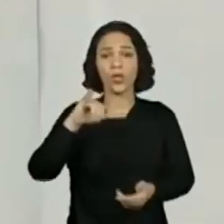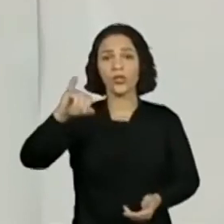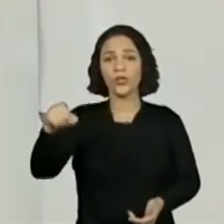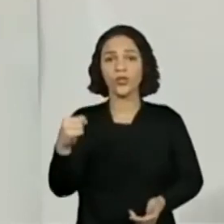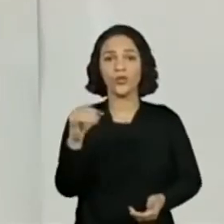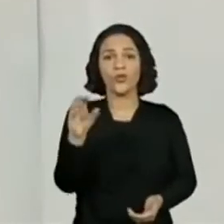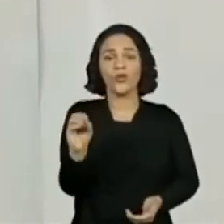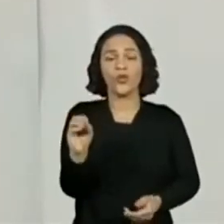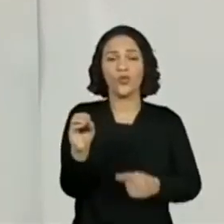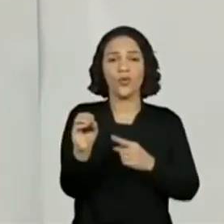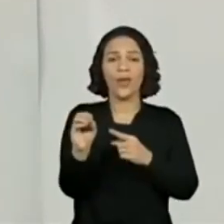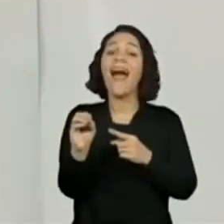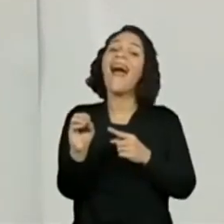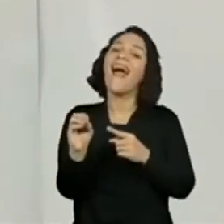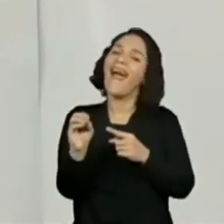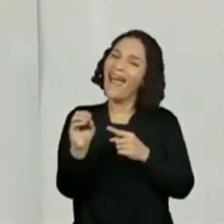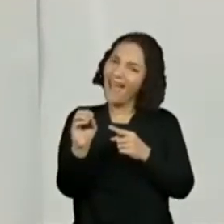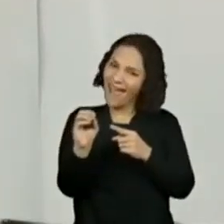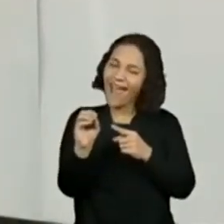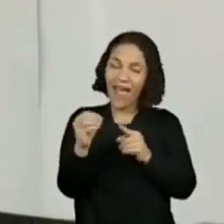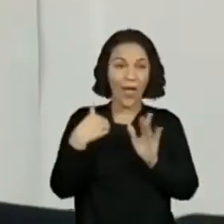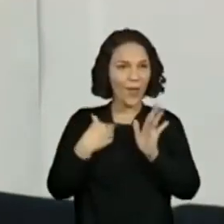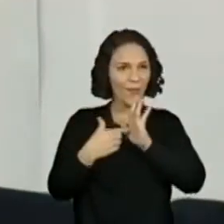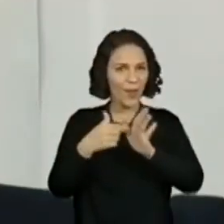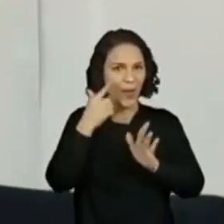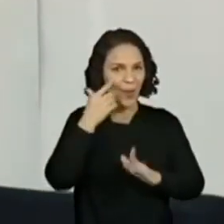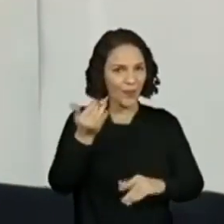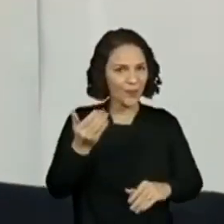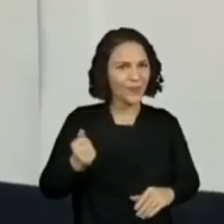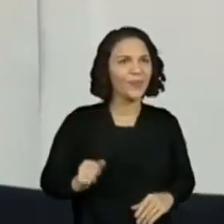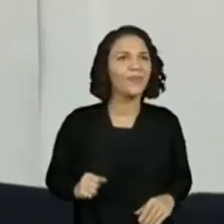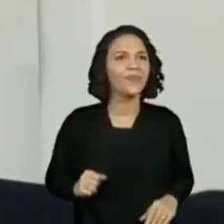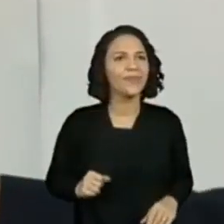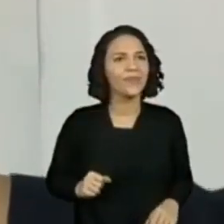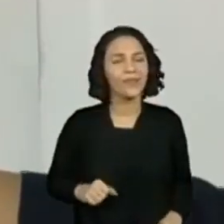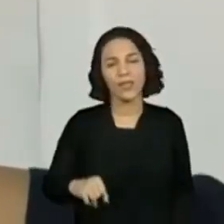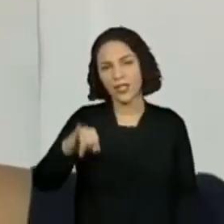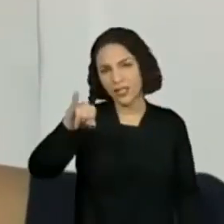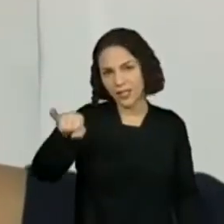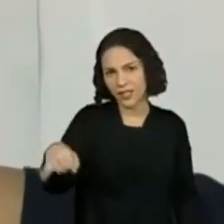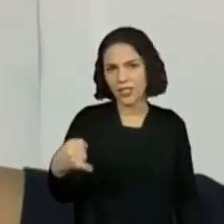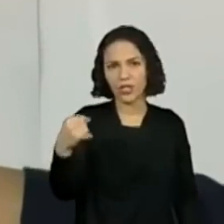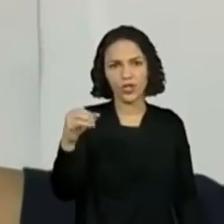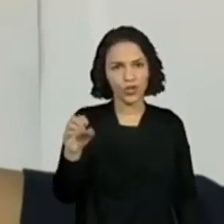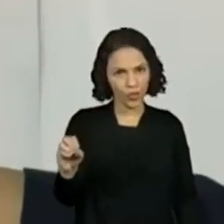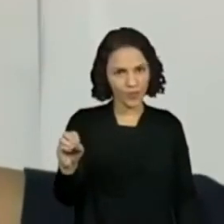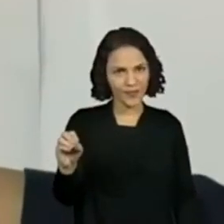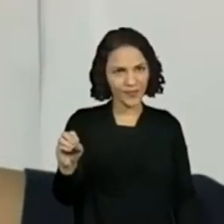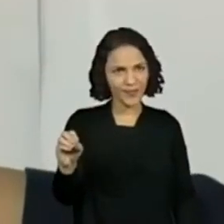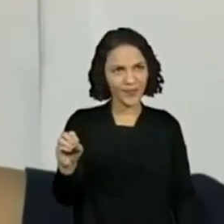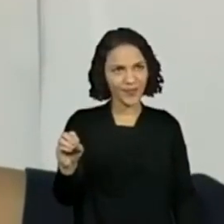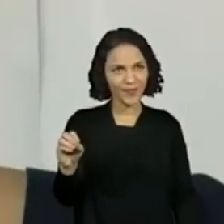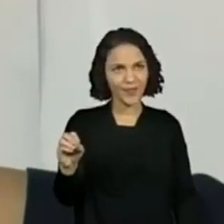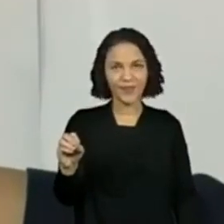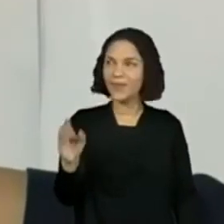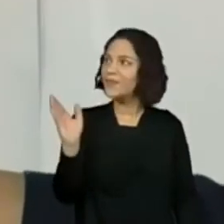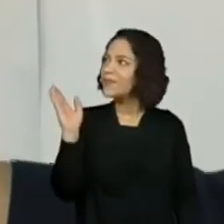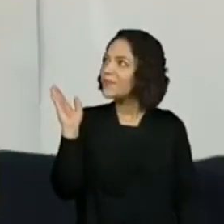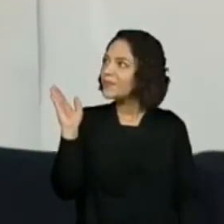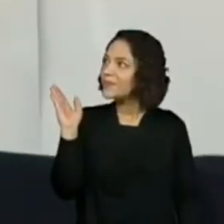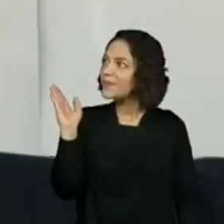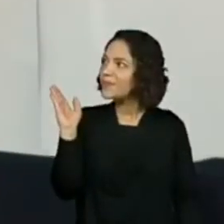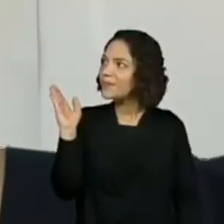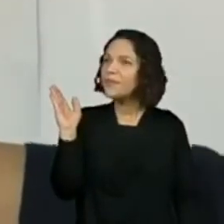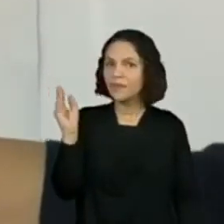o Jô. O Jô. Ah, então eu vou mostrar para eles, ó. O Jô. O J com O.